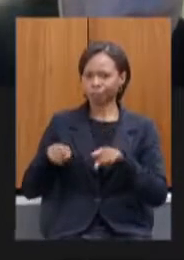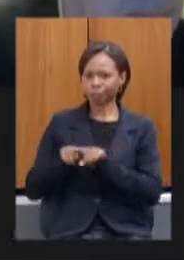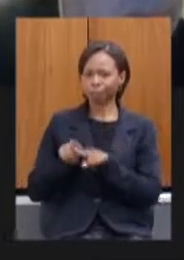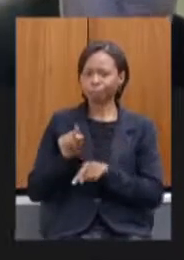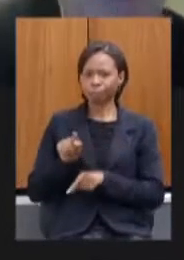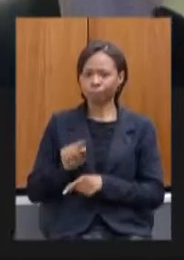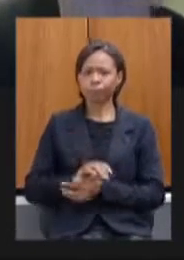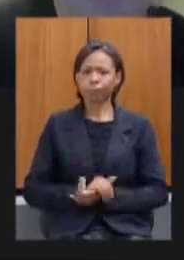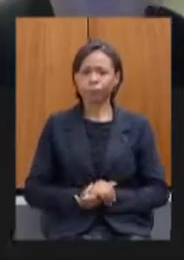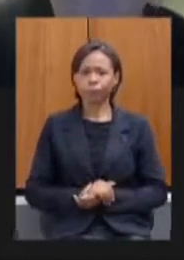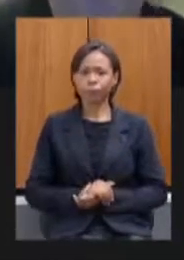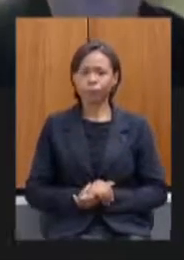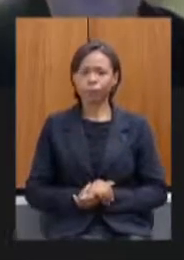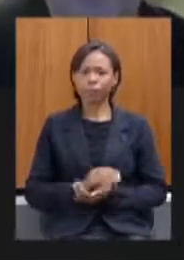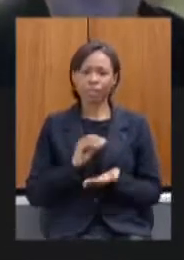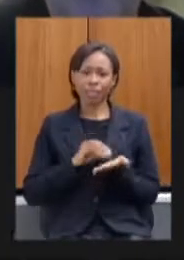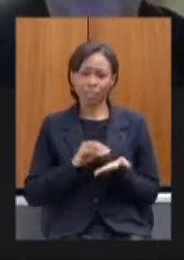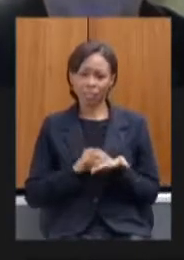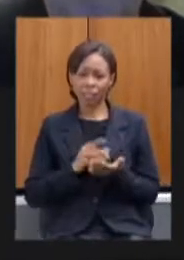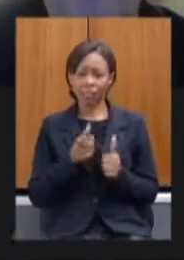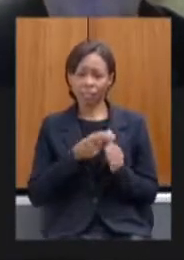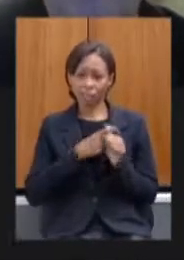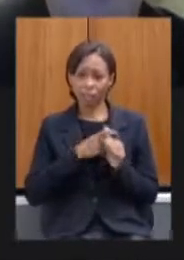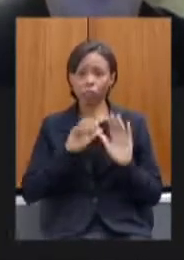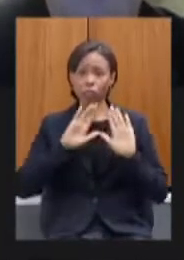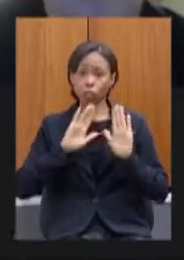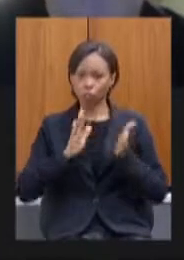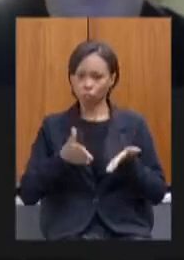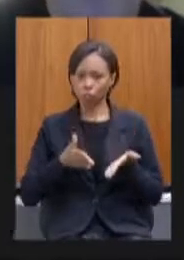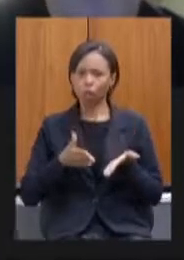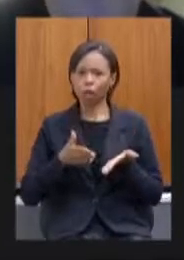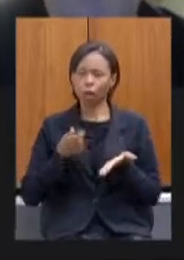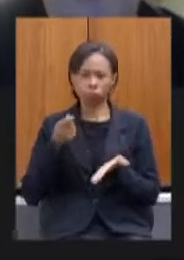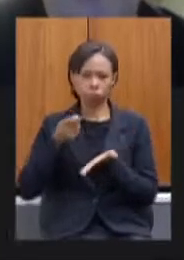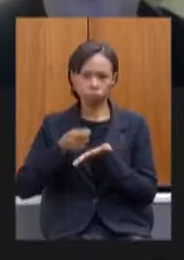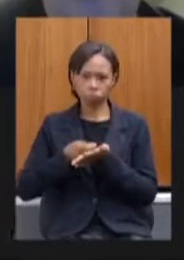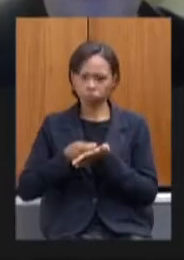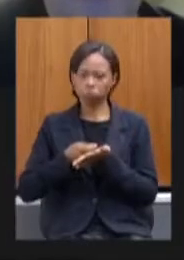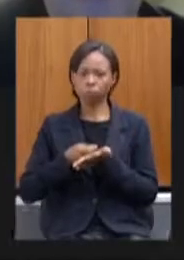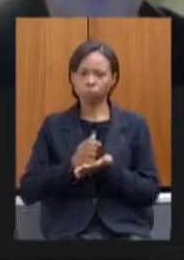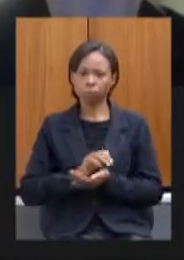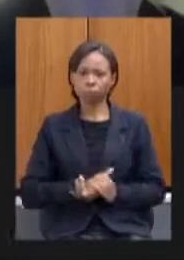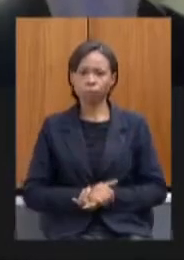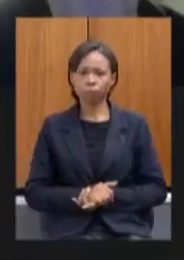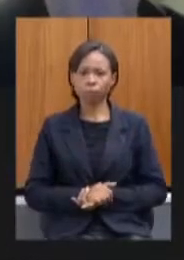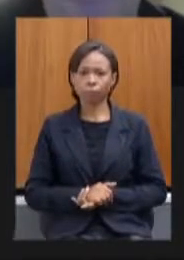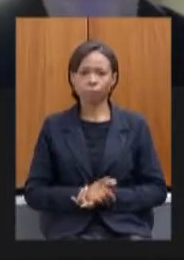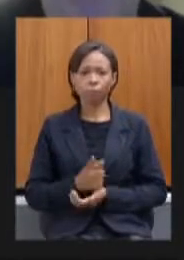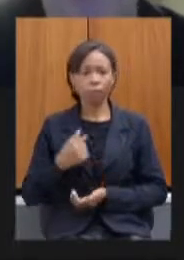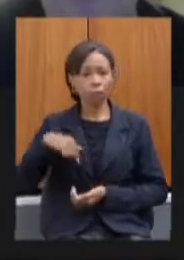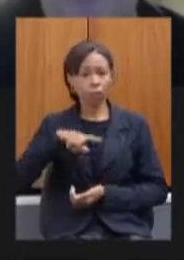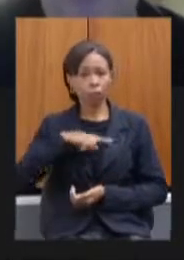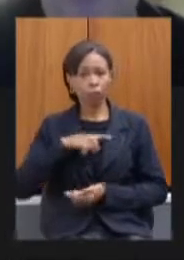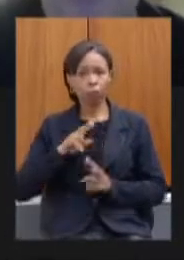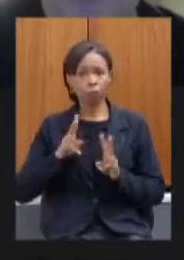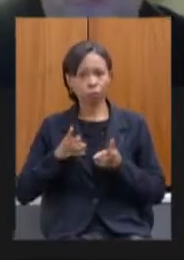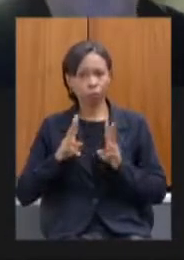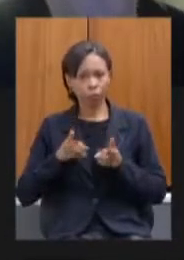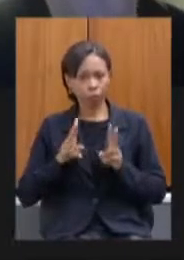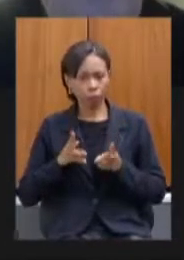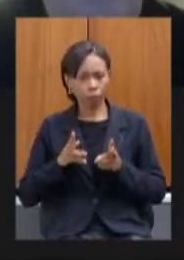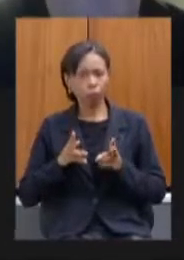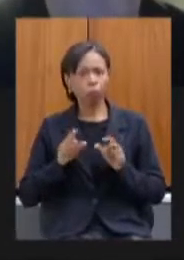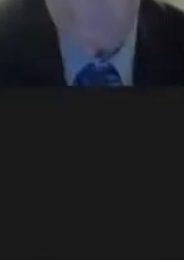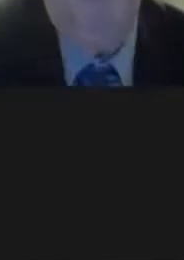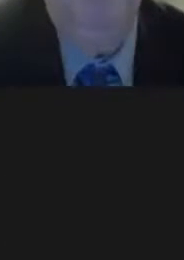esse déficit já foi coberto estamos mantendo todos